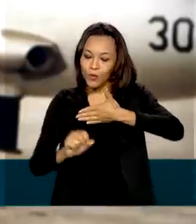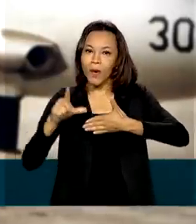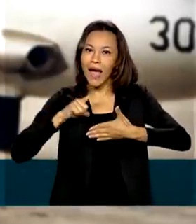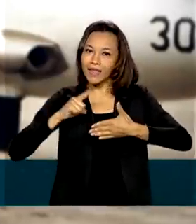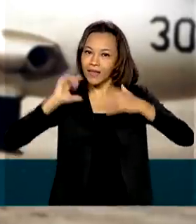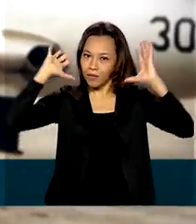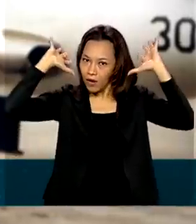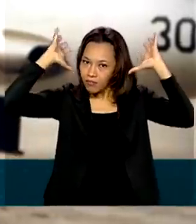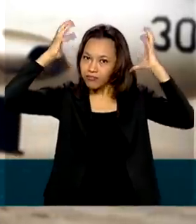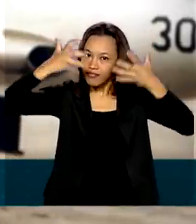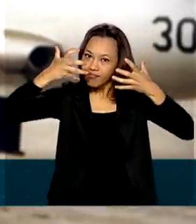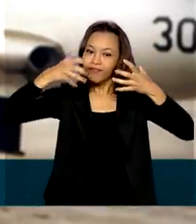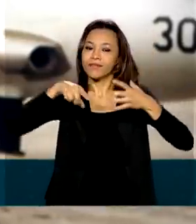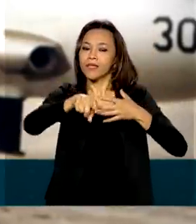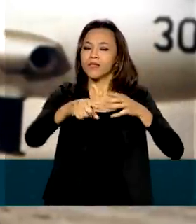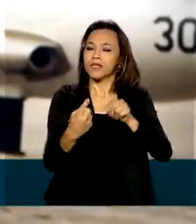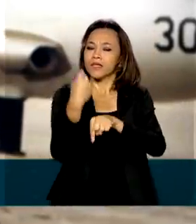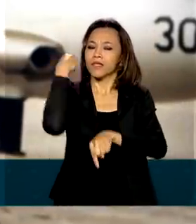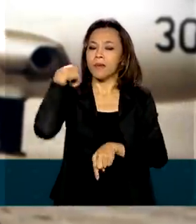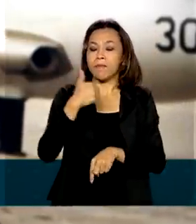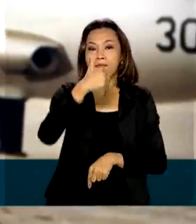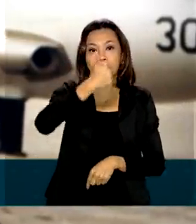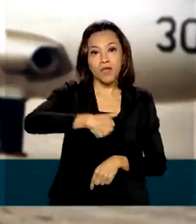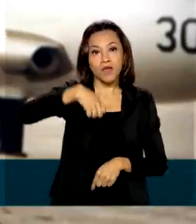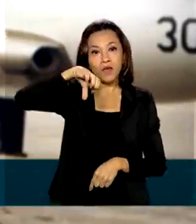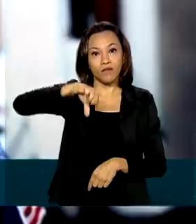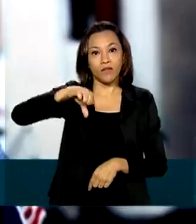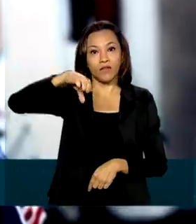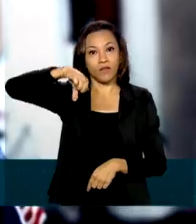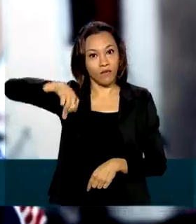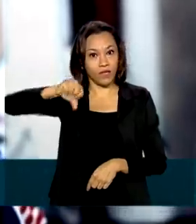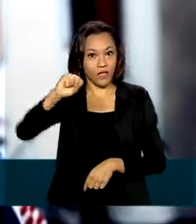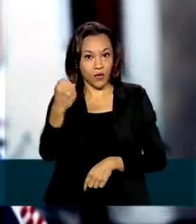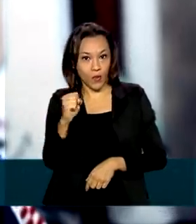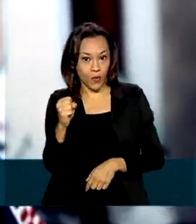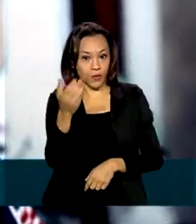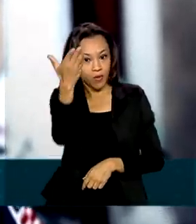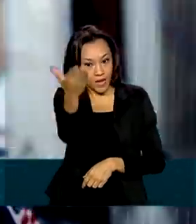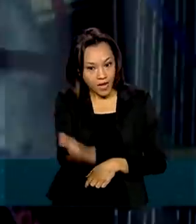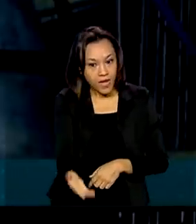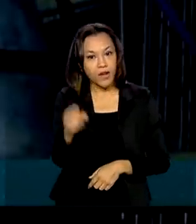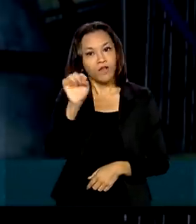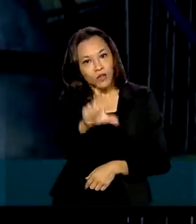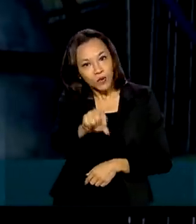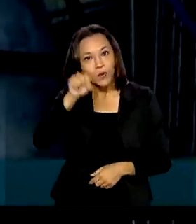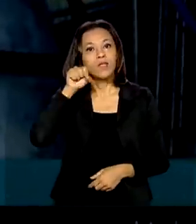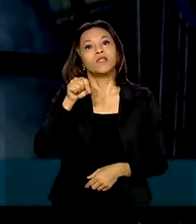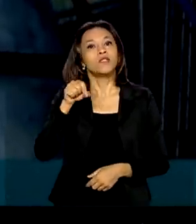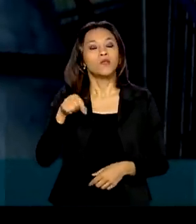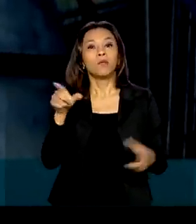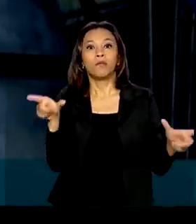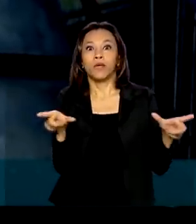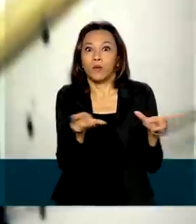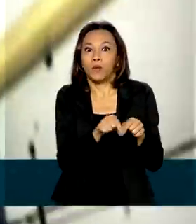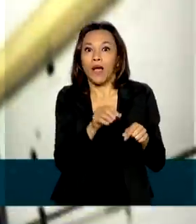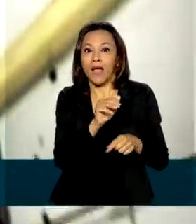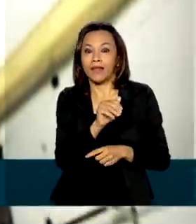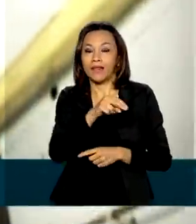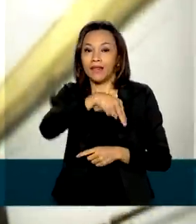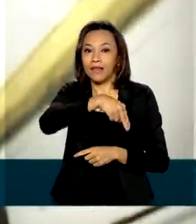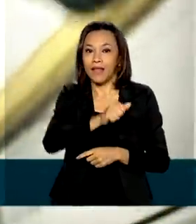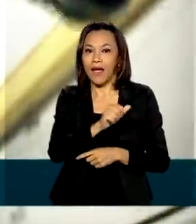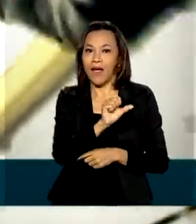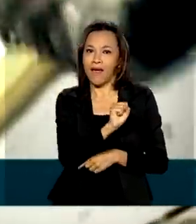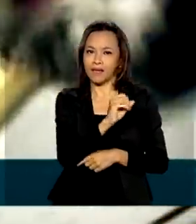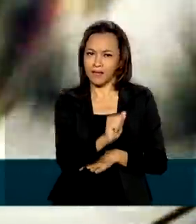Tudo começou em 1998. Marcos Pontes foi selecionado pela NASA por meio de um